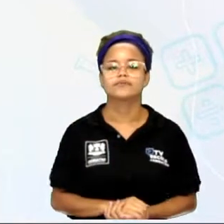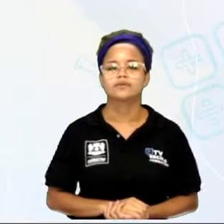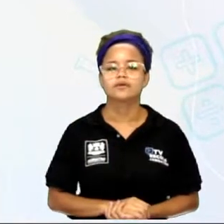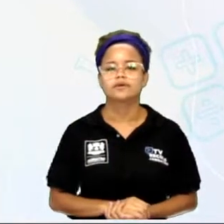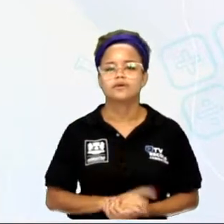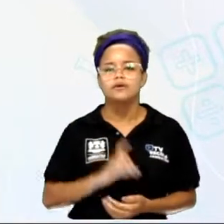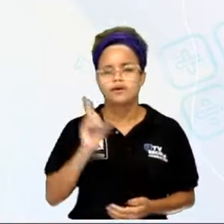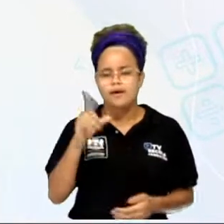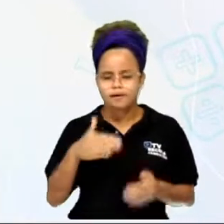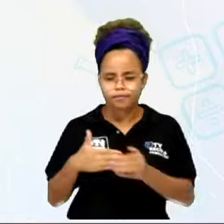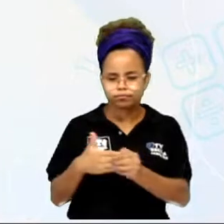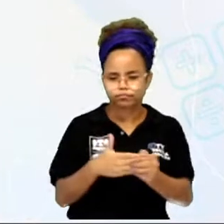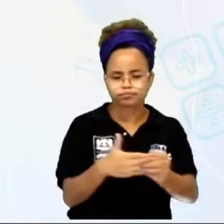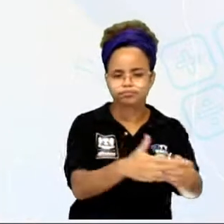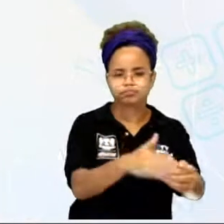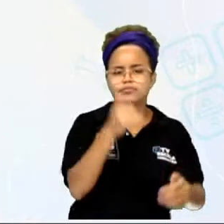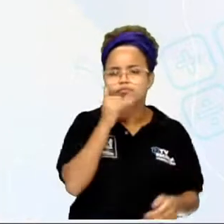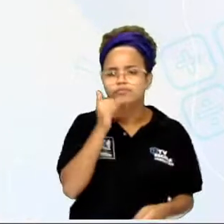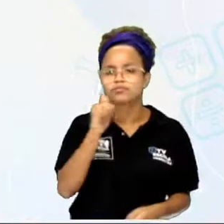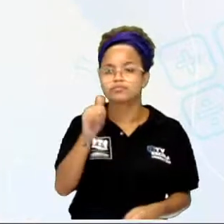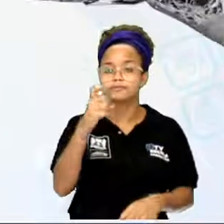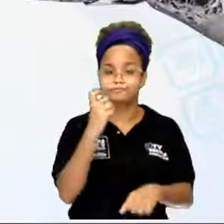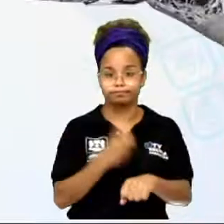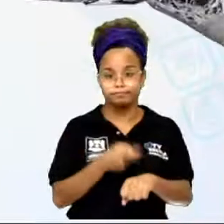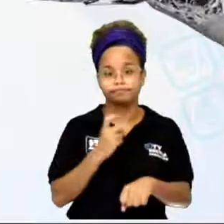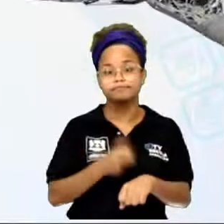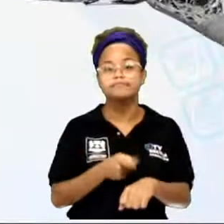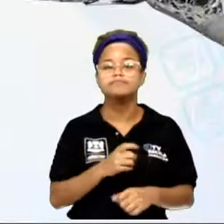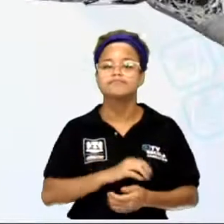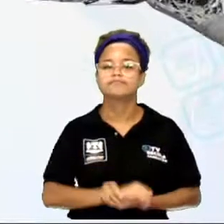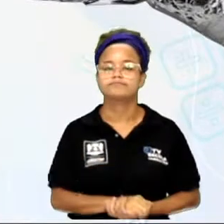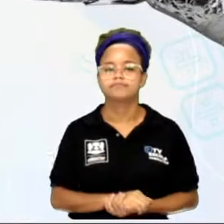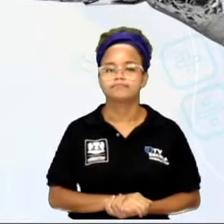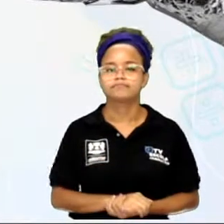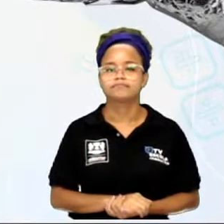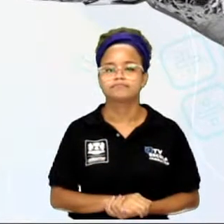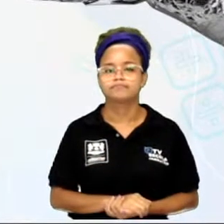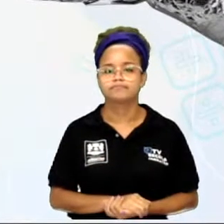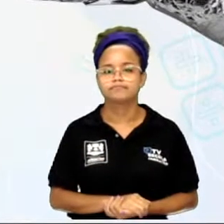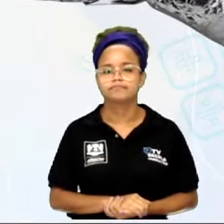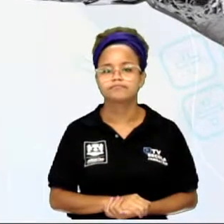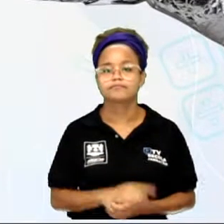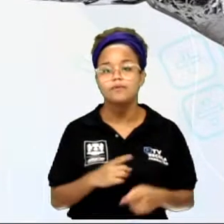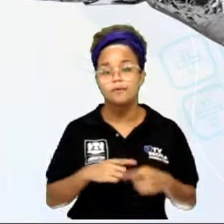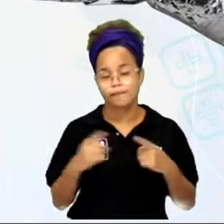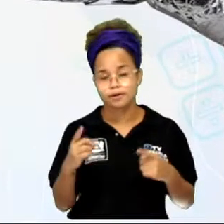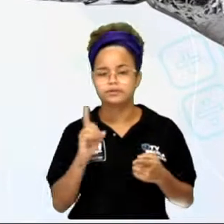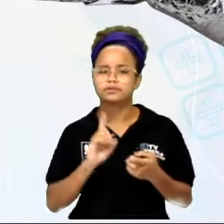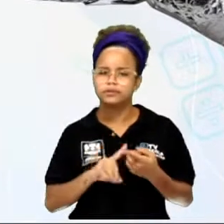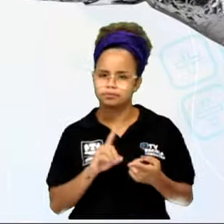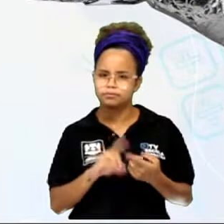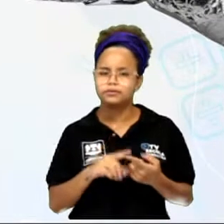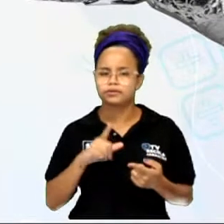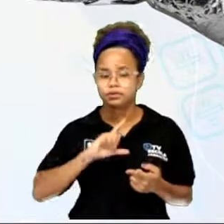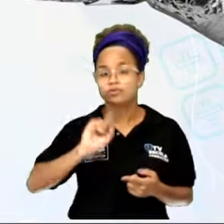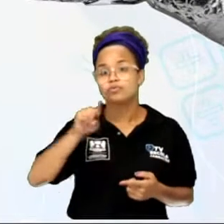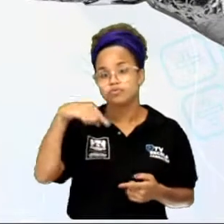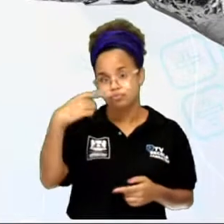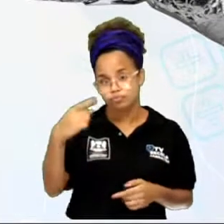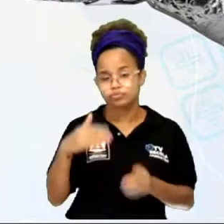condutores elétricos sólidos. Mas também a gente vai ter outros tipos de condutores, Aí está o exemplo